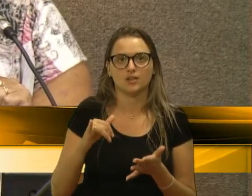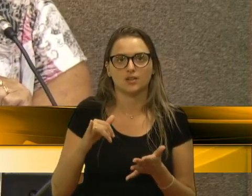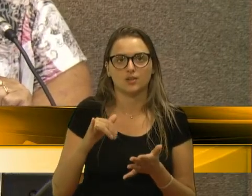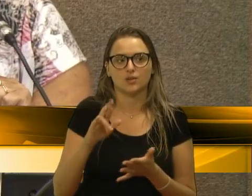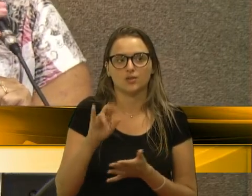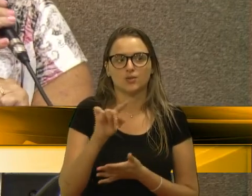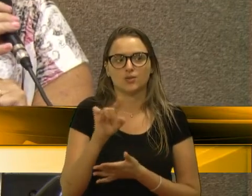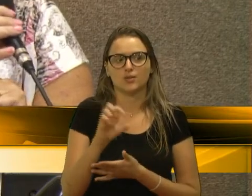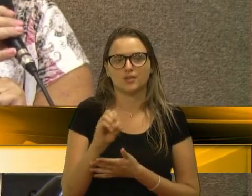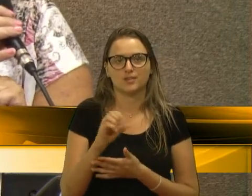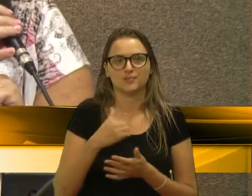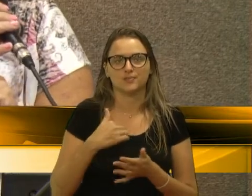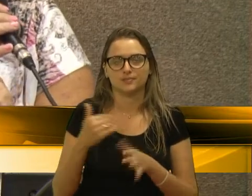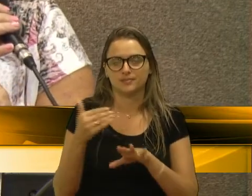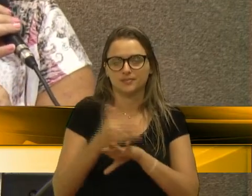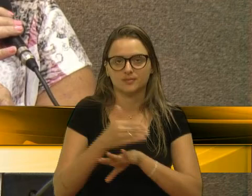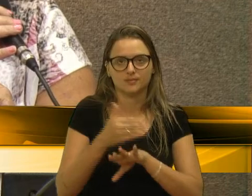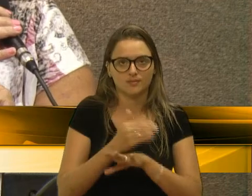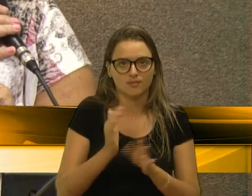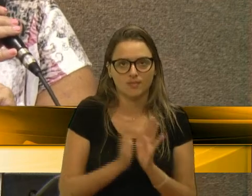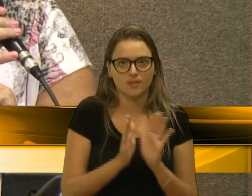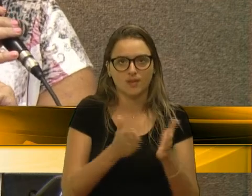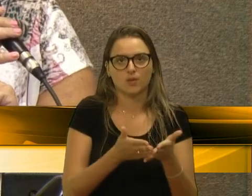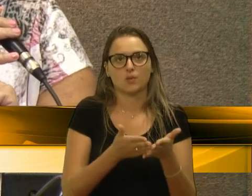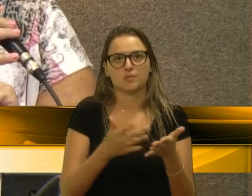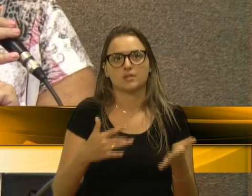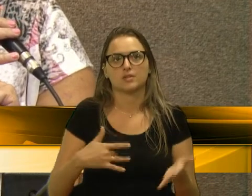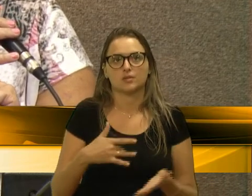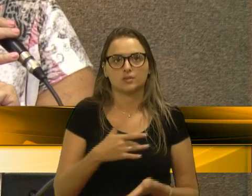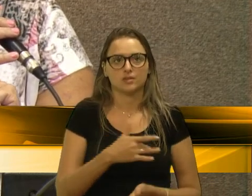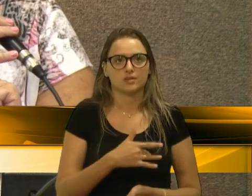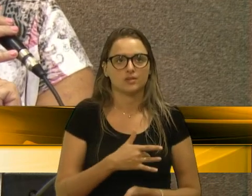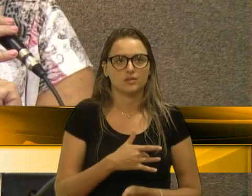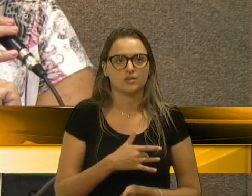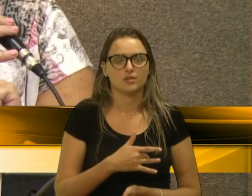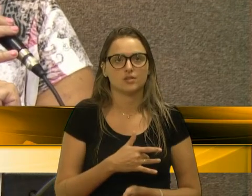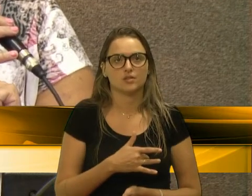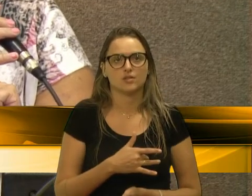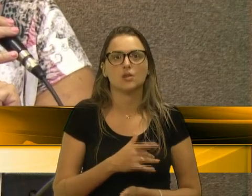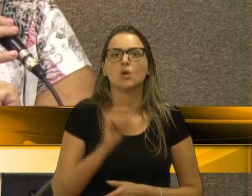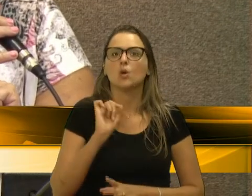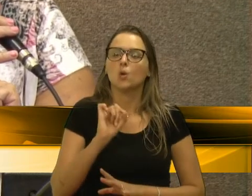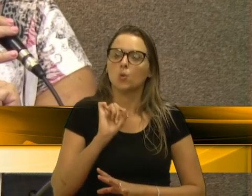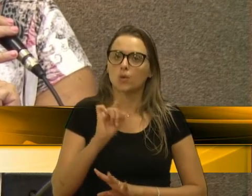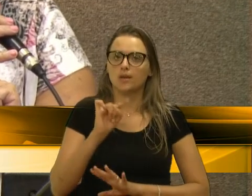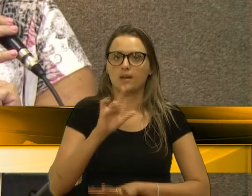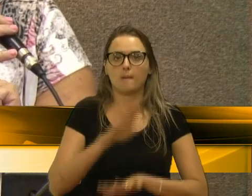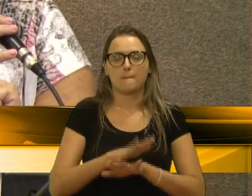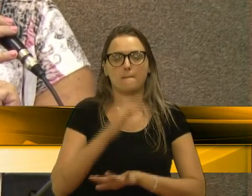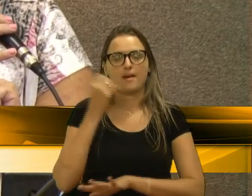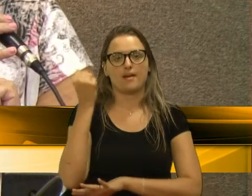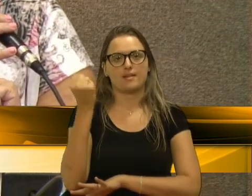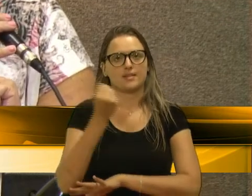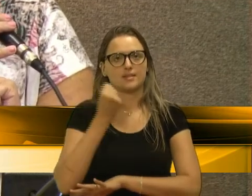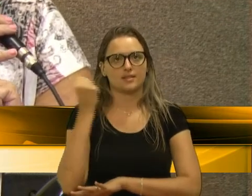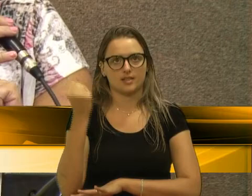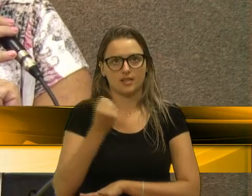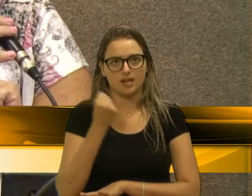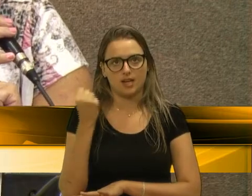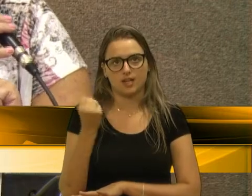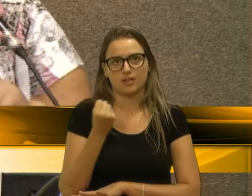Eu fiz parte da comissão, então, da saúde, e o que agrava mais esse